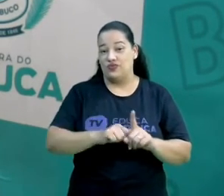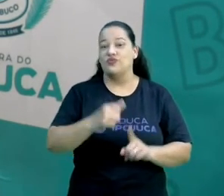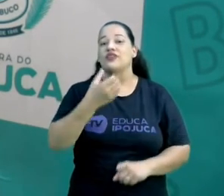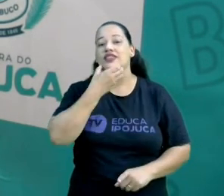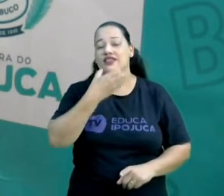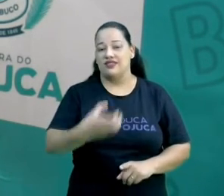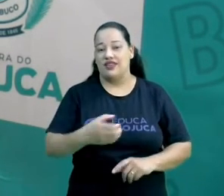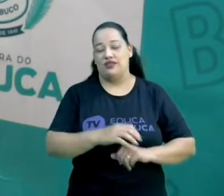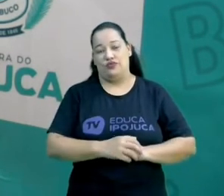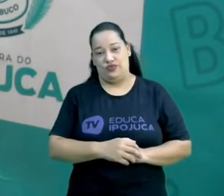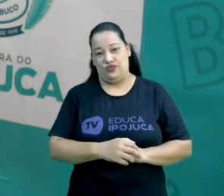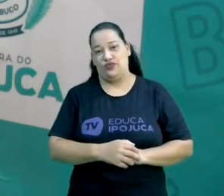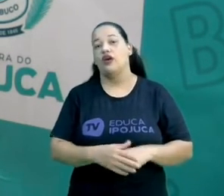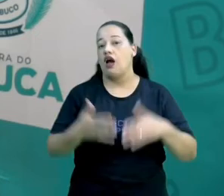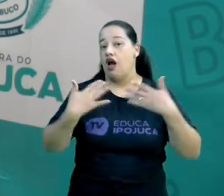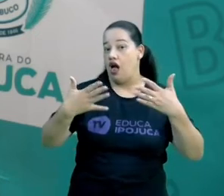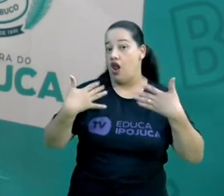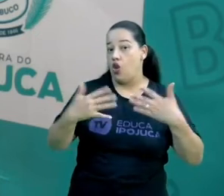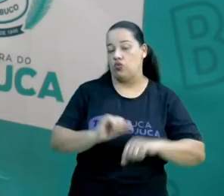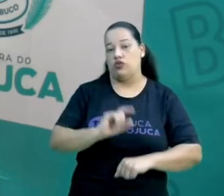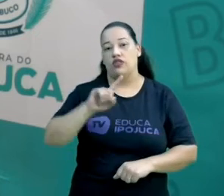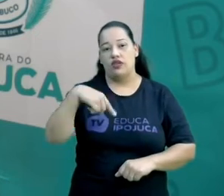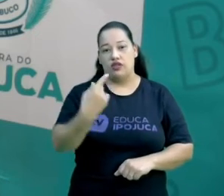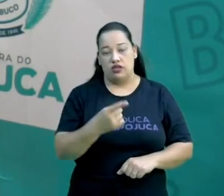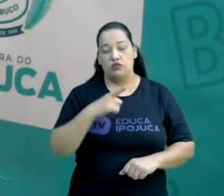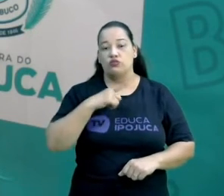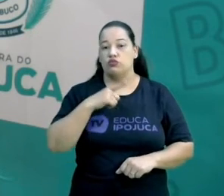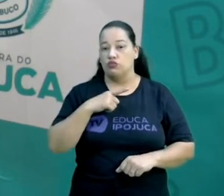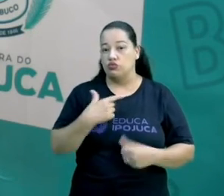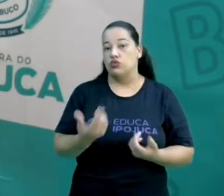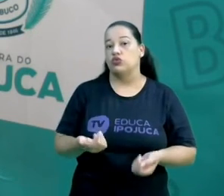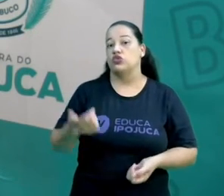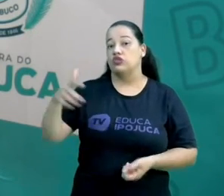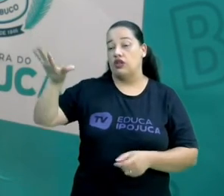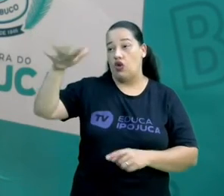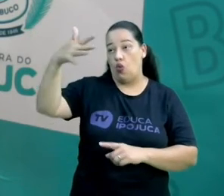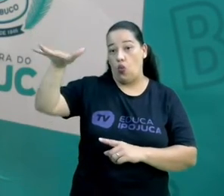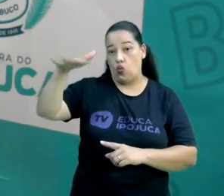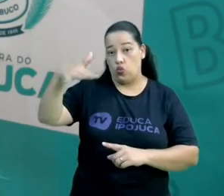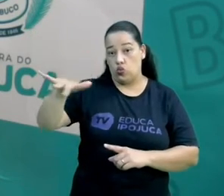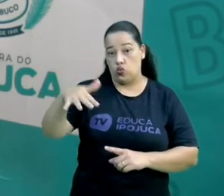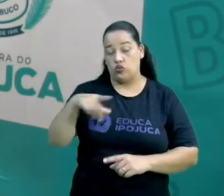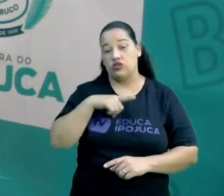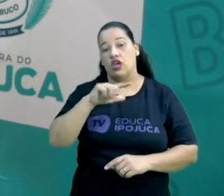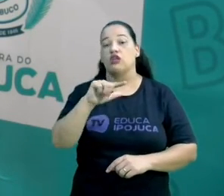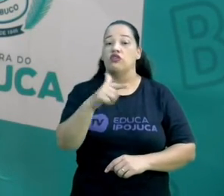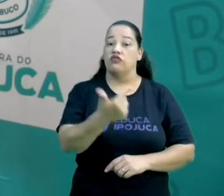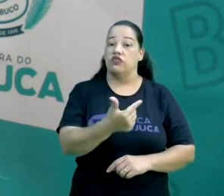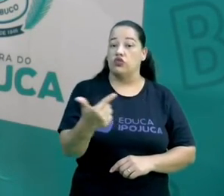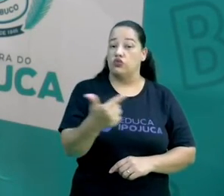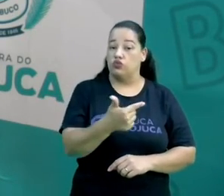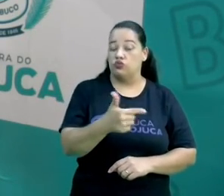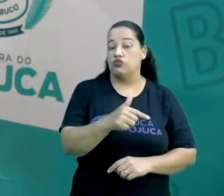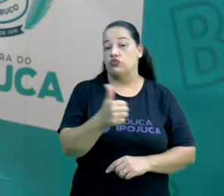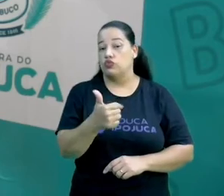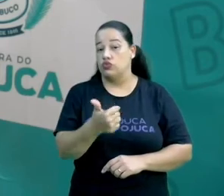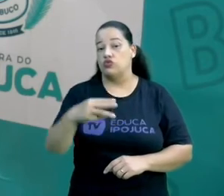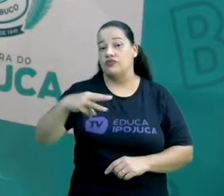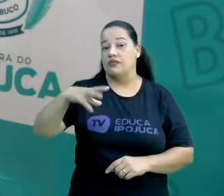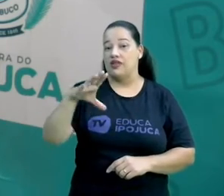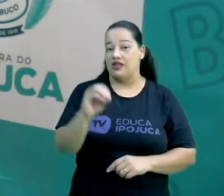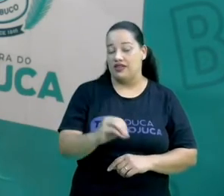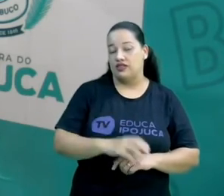A primavera, o outono entre 21 e 22 de março. O inverno entre 21 e 22 de